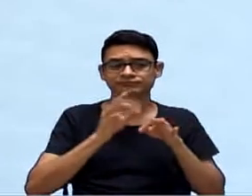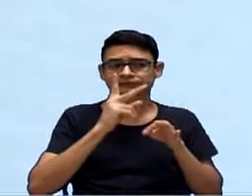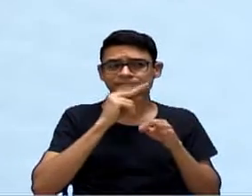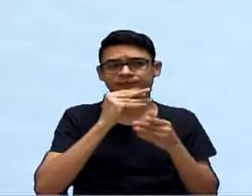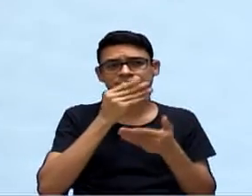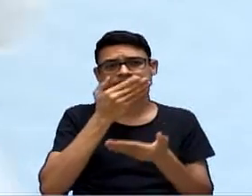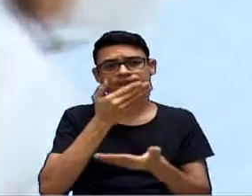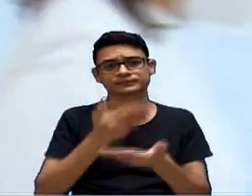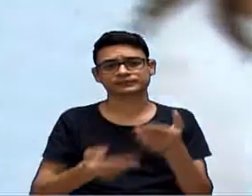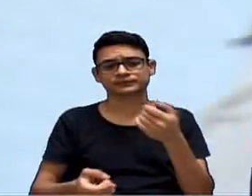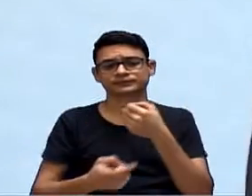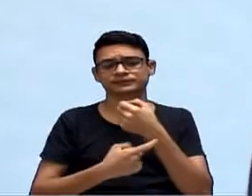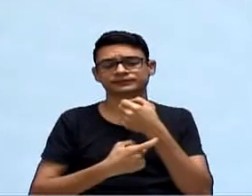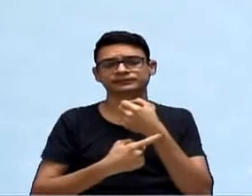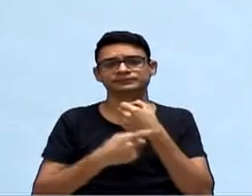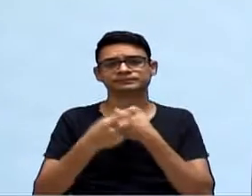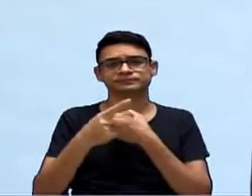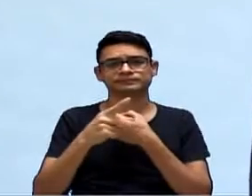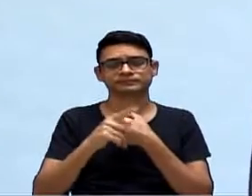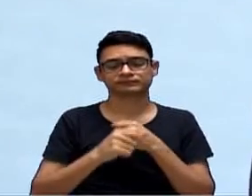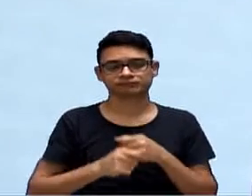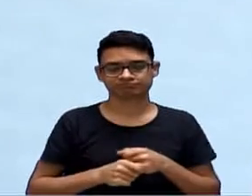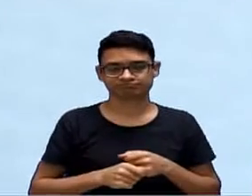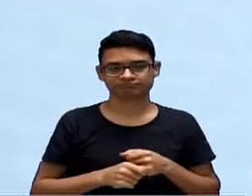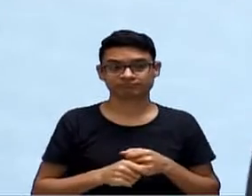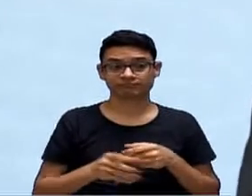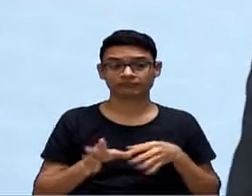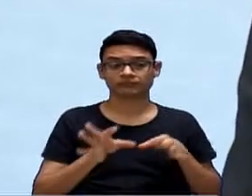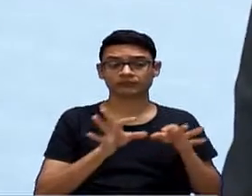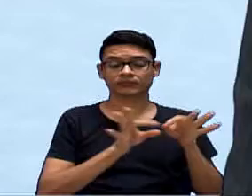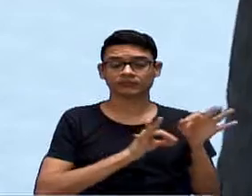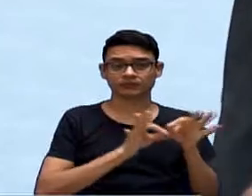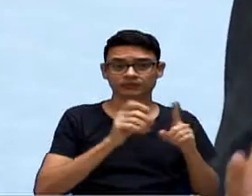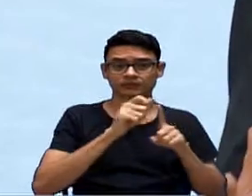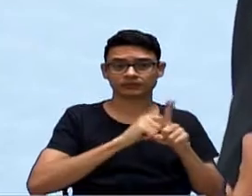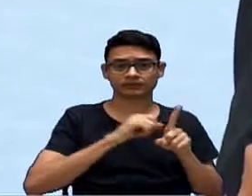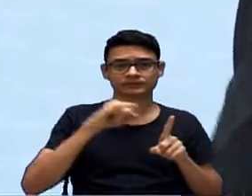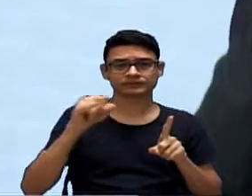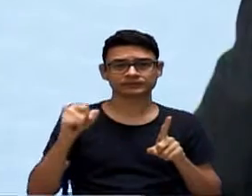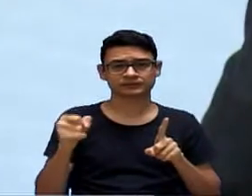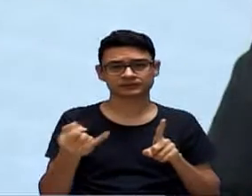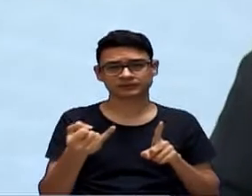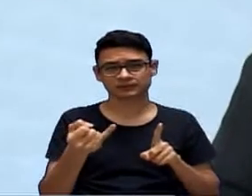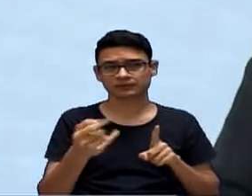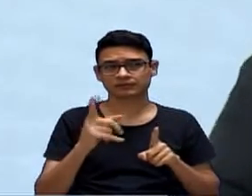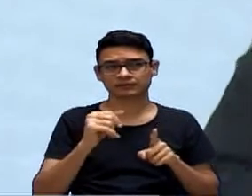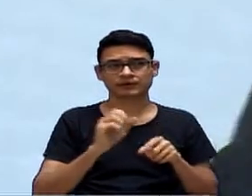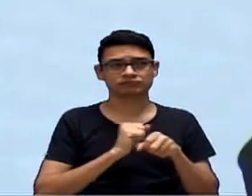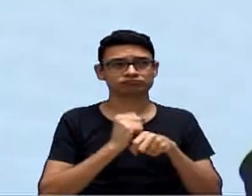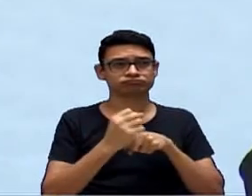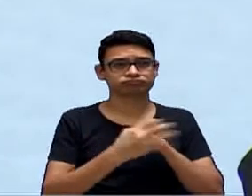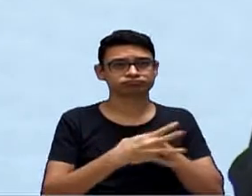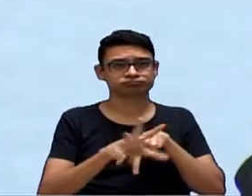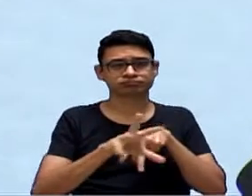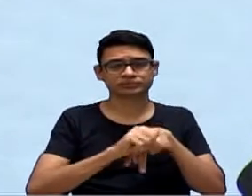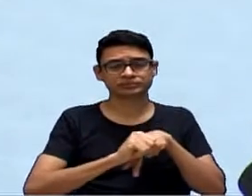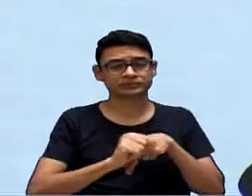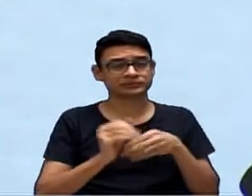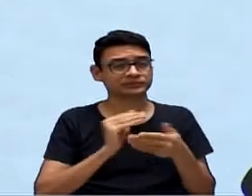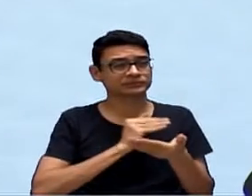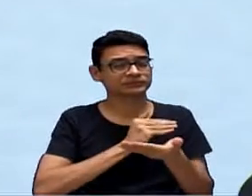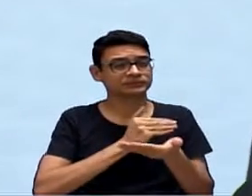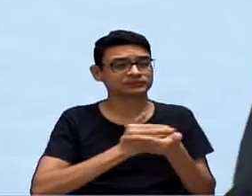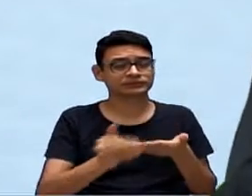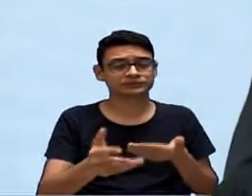tempo dele. Nós fizemos a proposta em janeiro, quando estava no auge da pandemia, da vacinação, muito